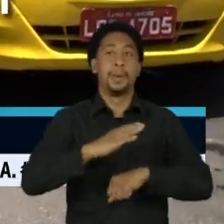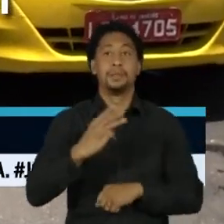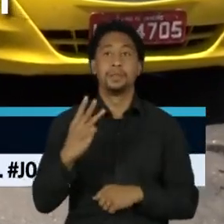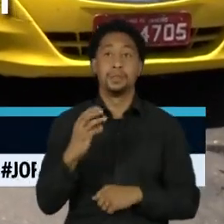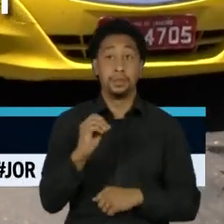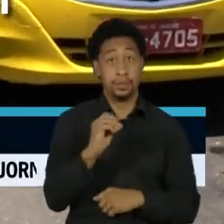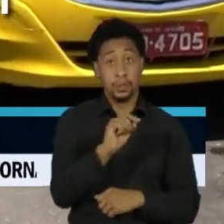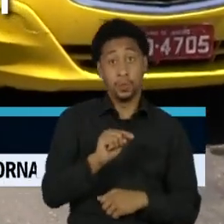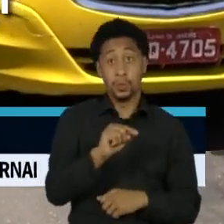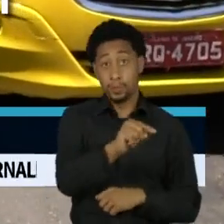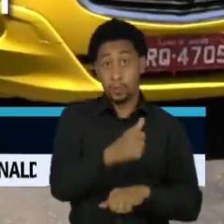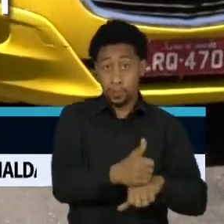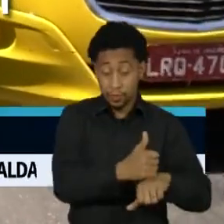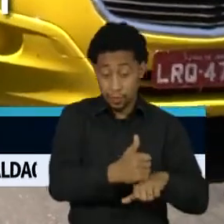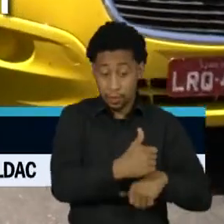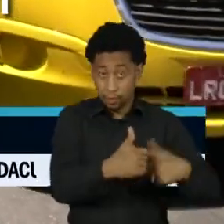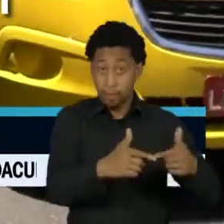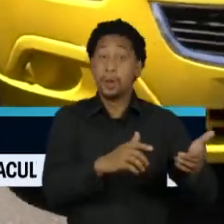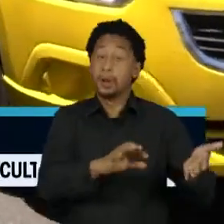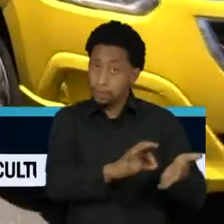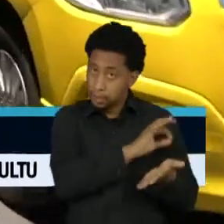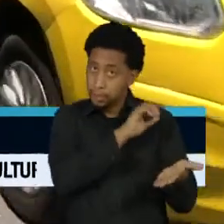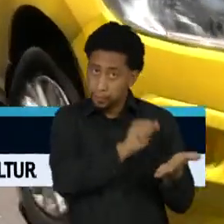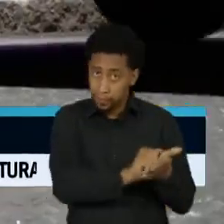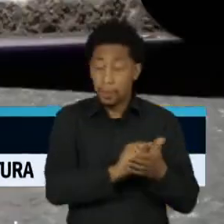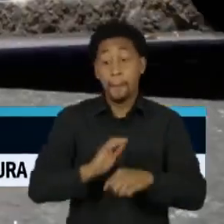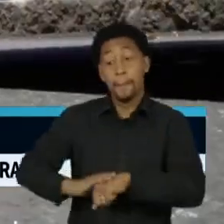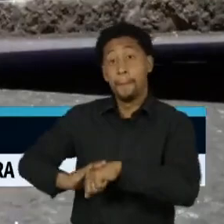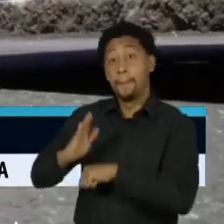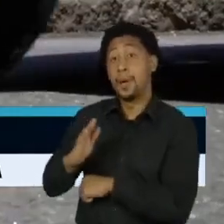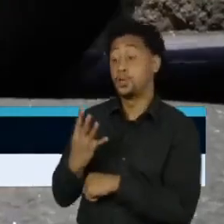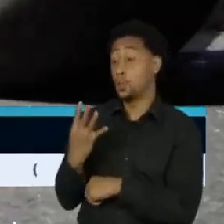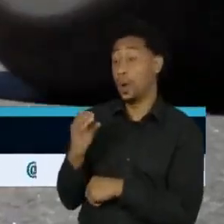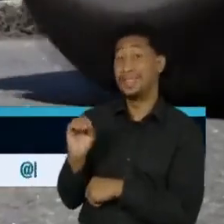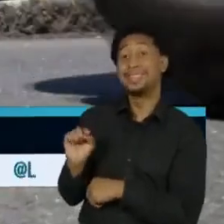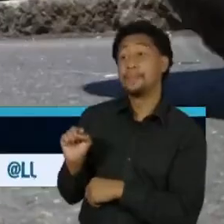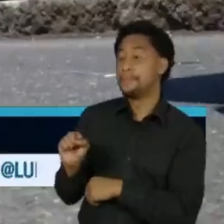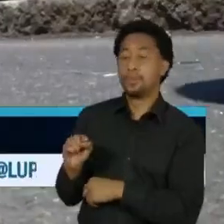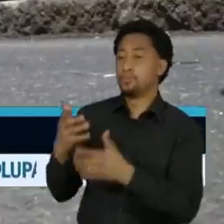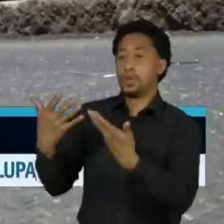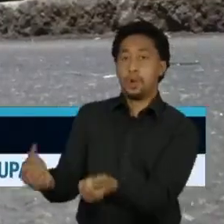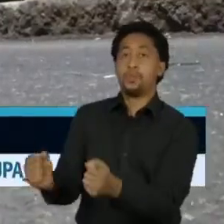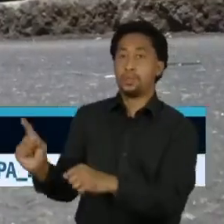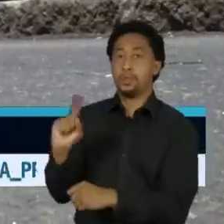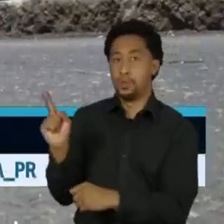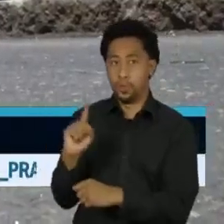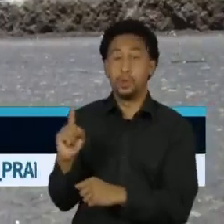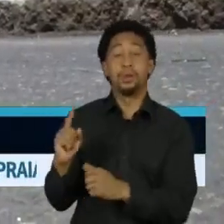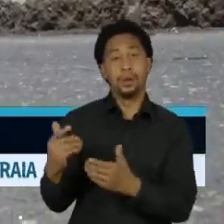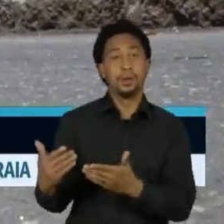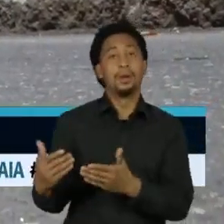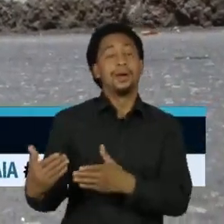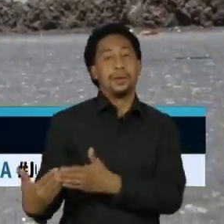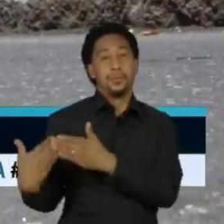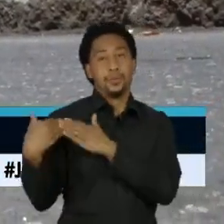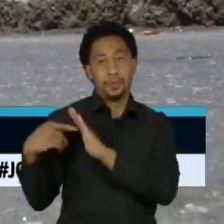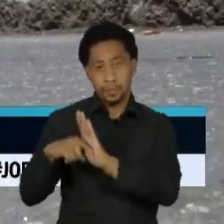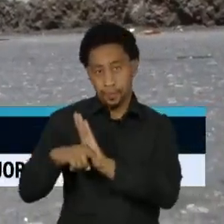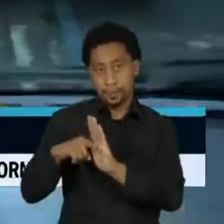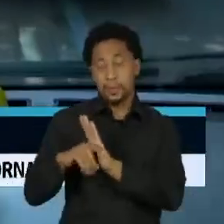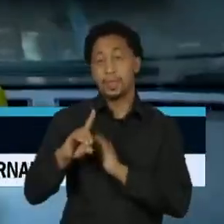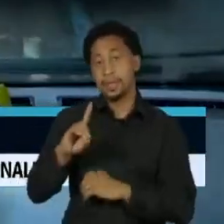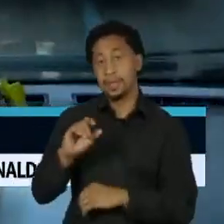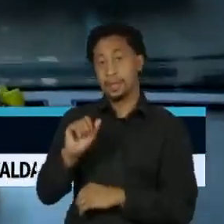50 mil foram recusados. A seleção é feita pelo Dataprev, empresa de tecnologia e informações da Previdência